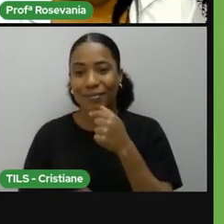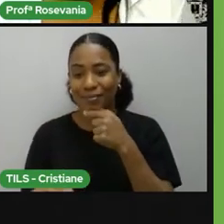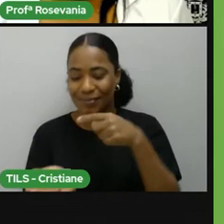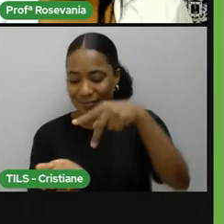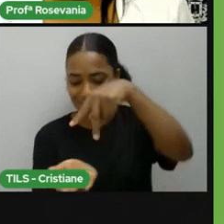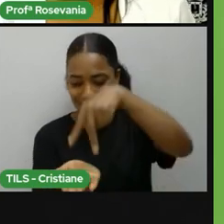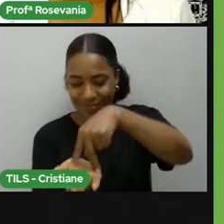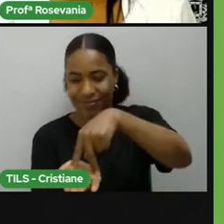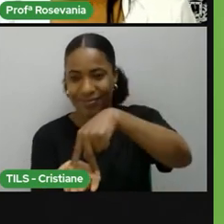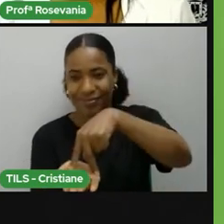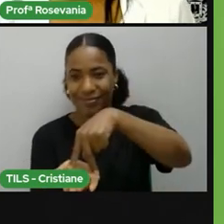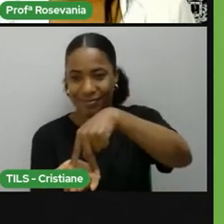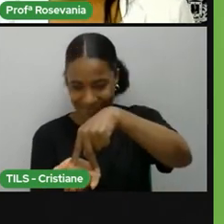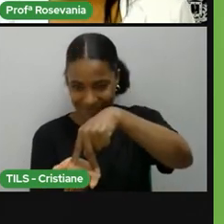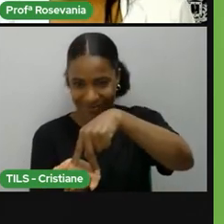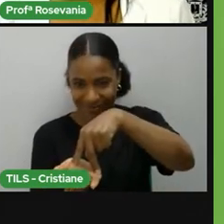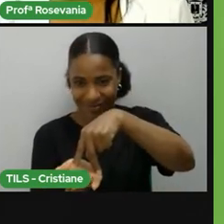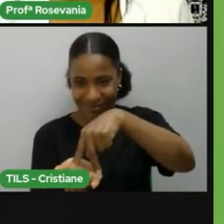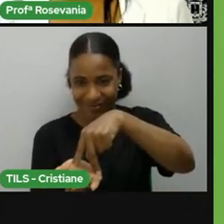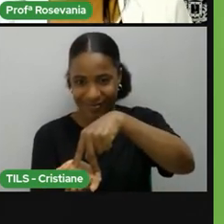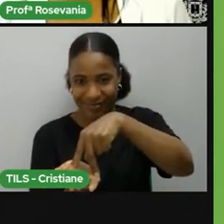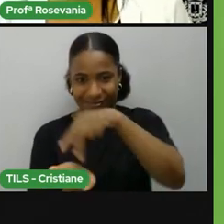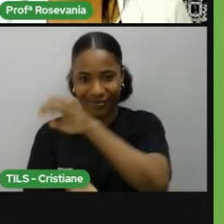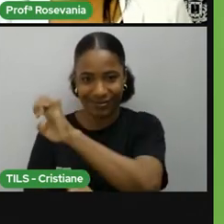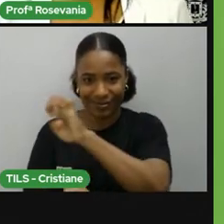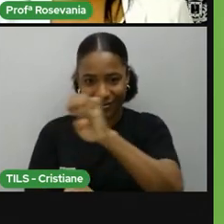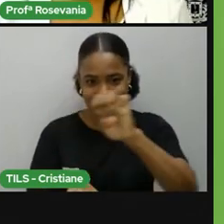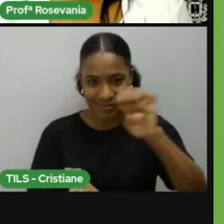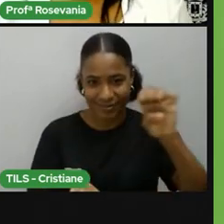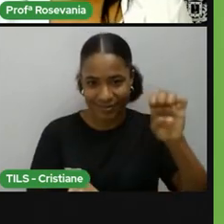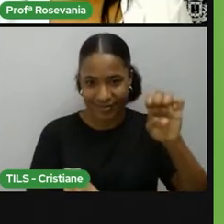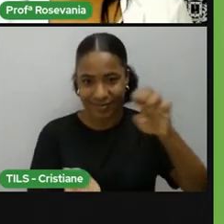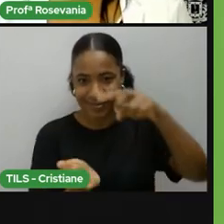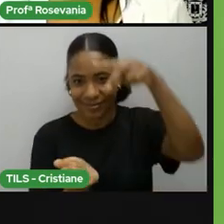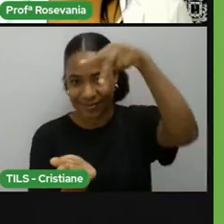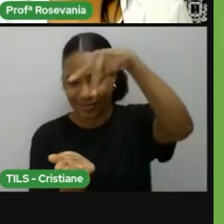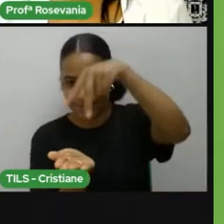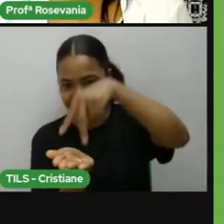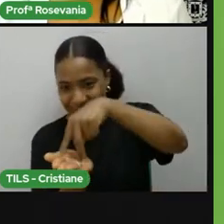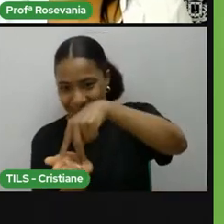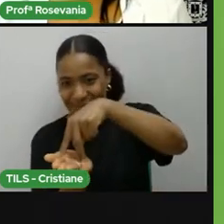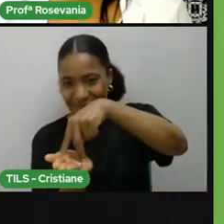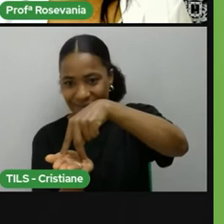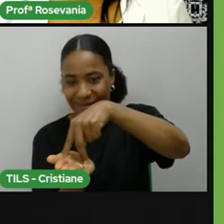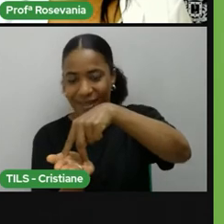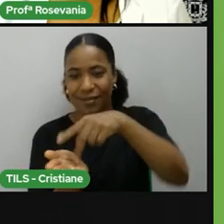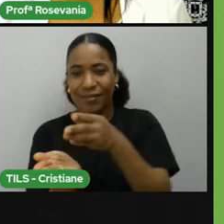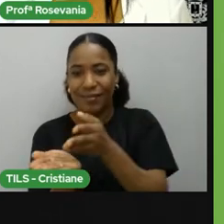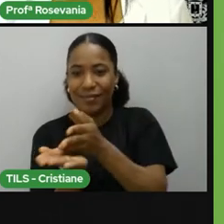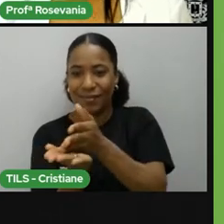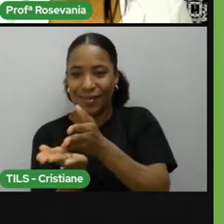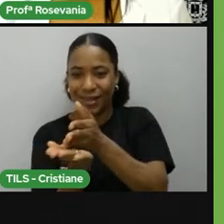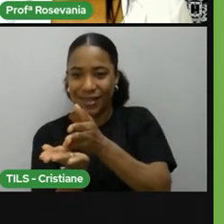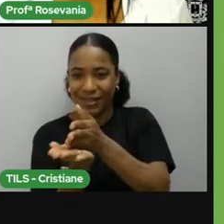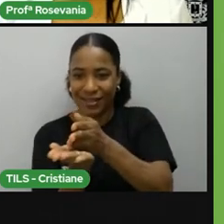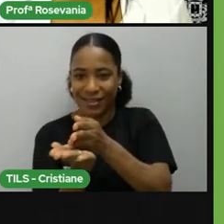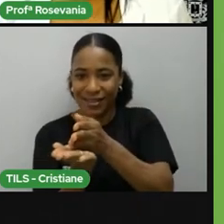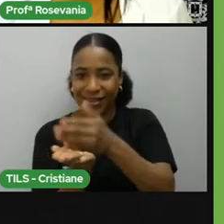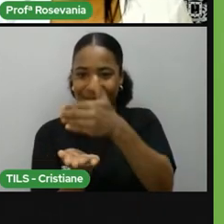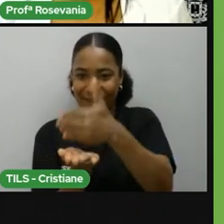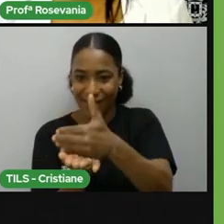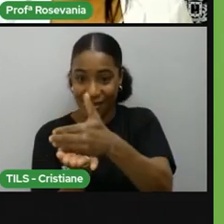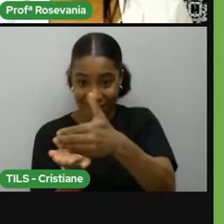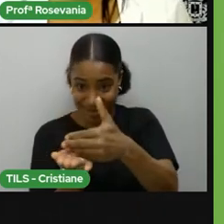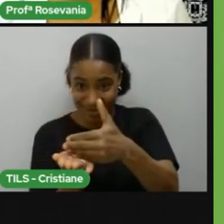imagem aqui, ela está um pouquinho ampliada aqui, só para vocês entenderem que você pode estar nos dois hemisférios ao mesmo